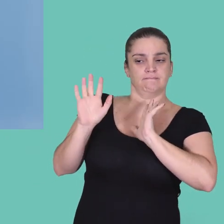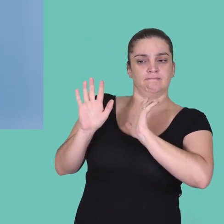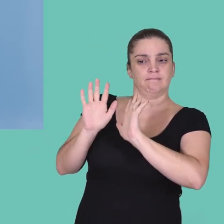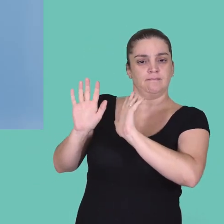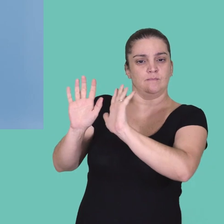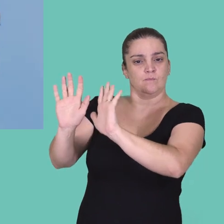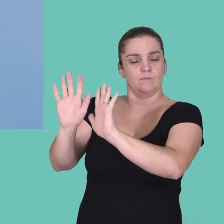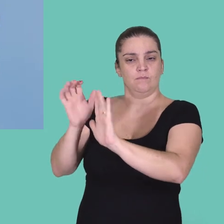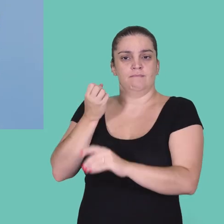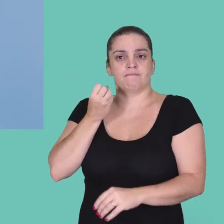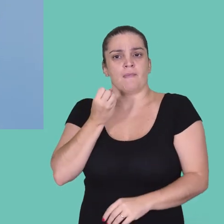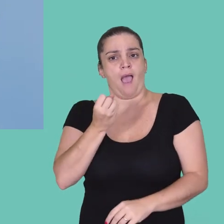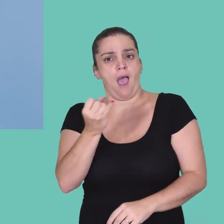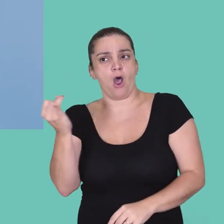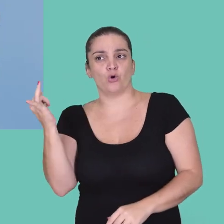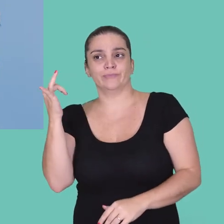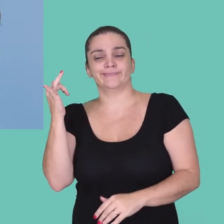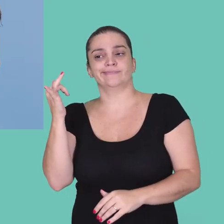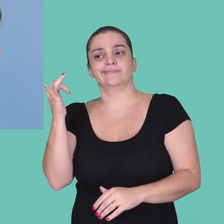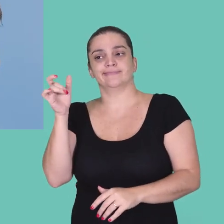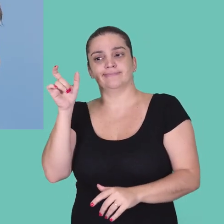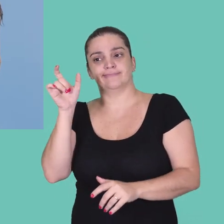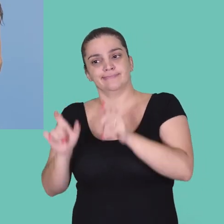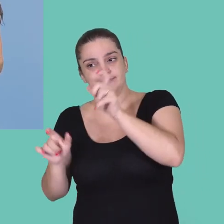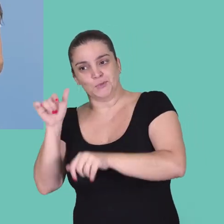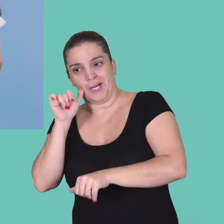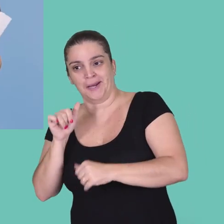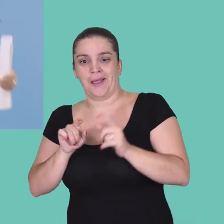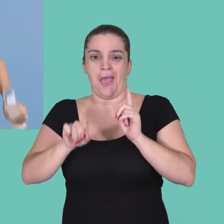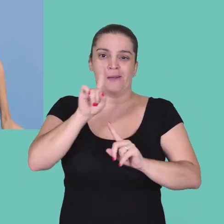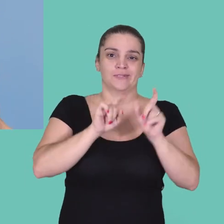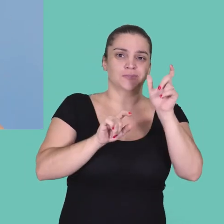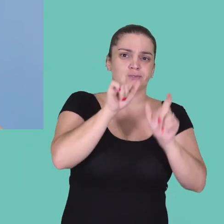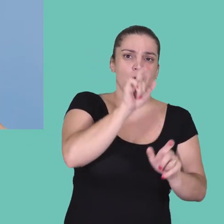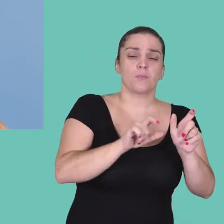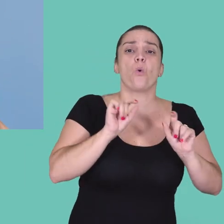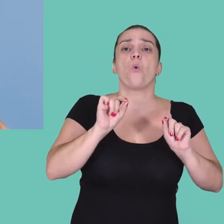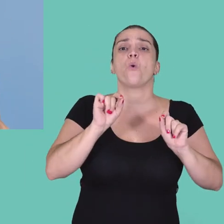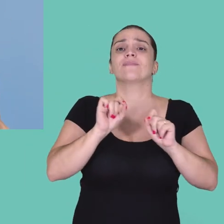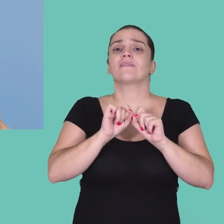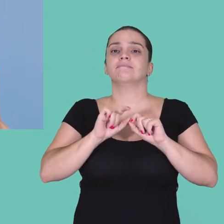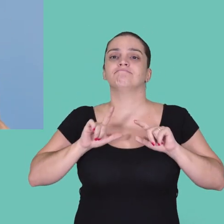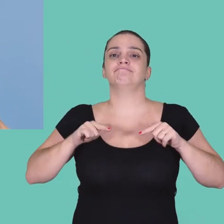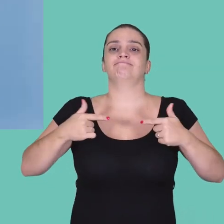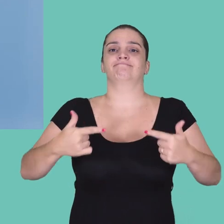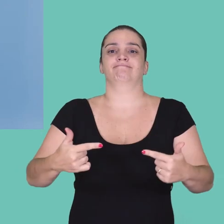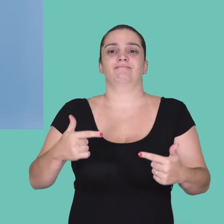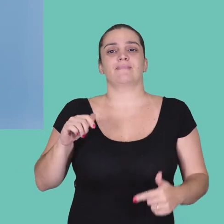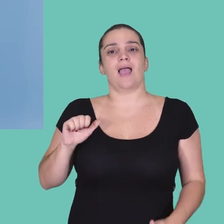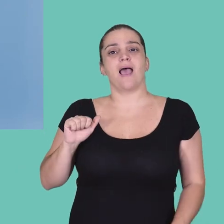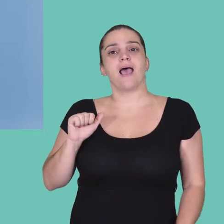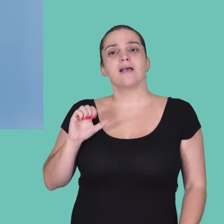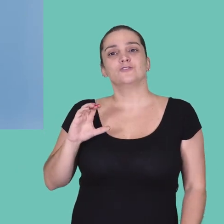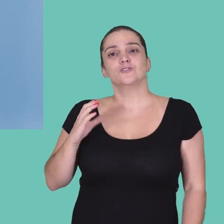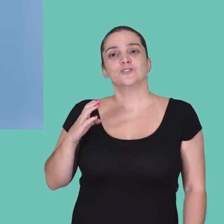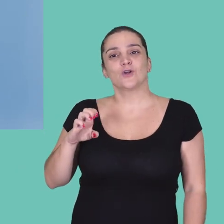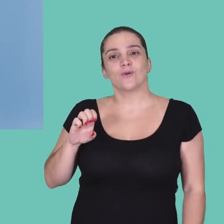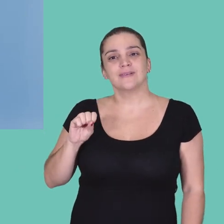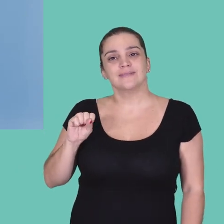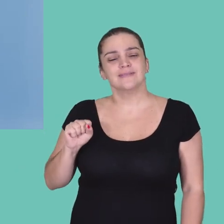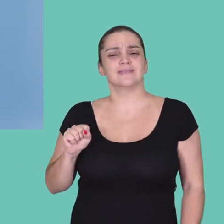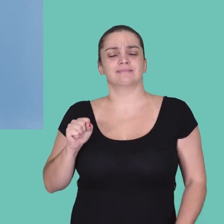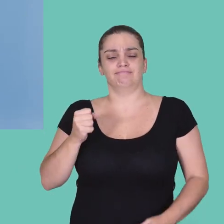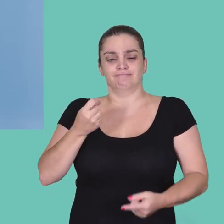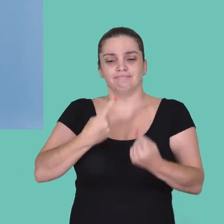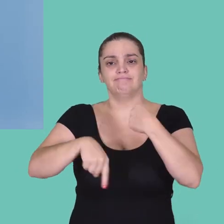quantidade de coisas de homens e outras coisas de mulheres, através de ações, ações afirmativas